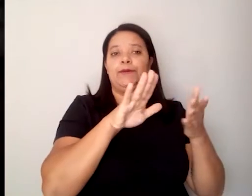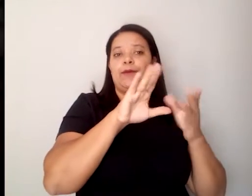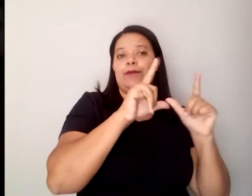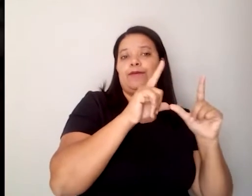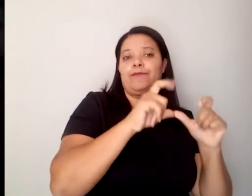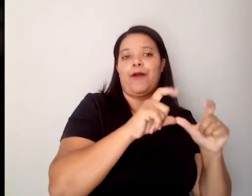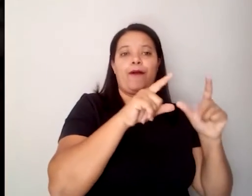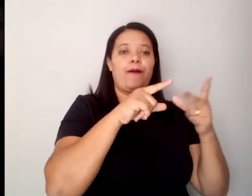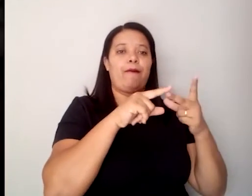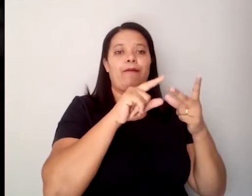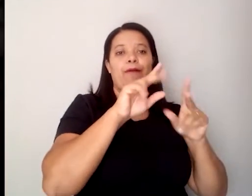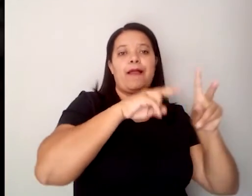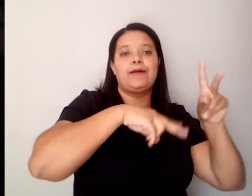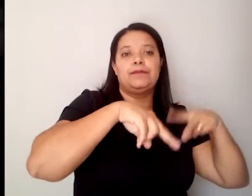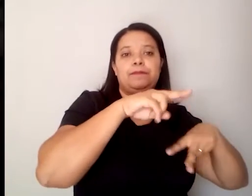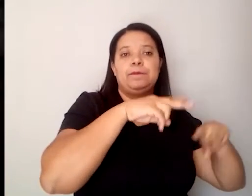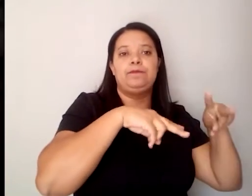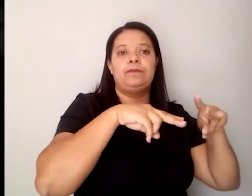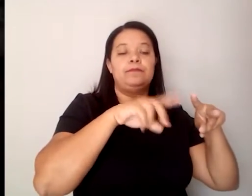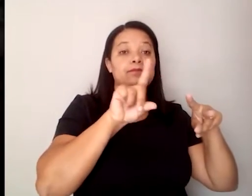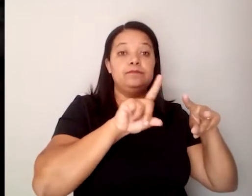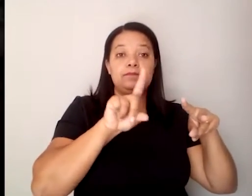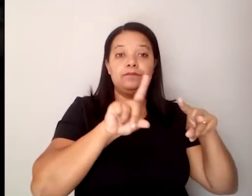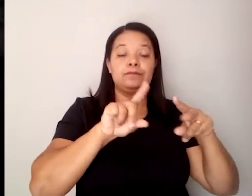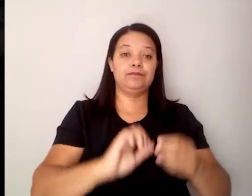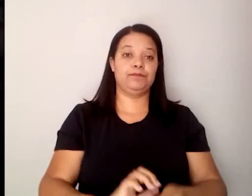radiografar no sentido de analisar, não é por aí.